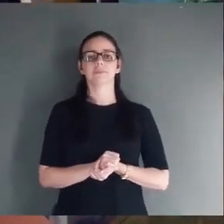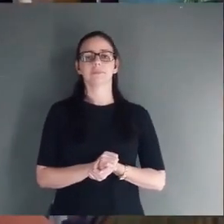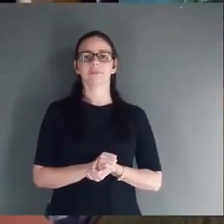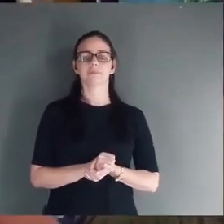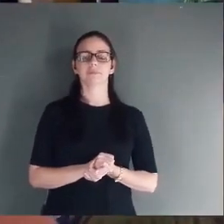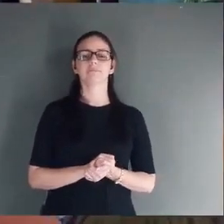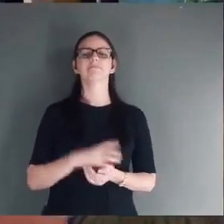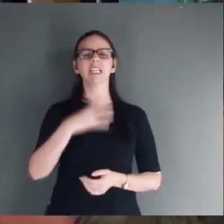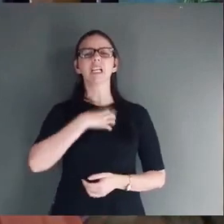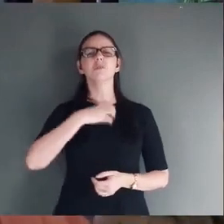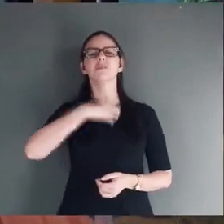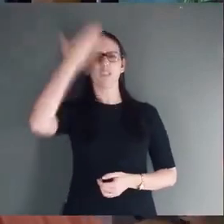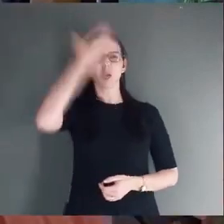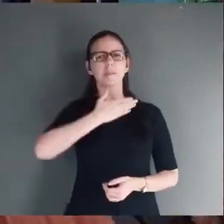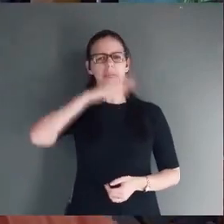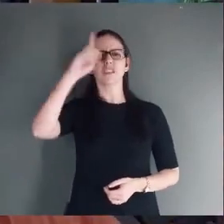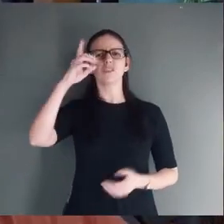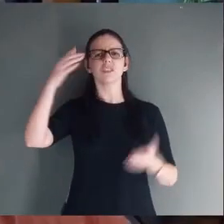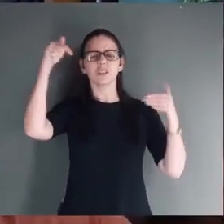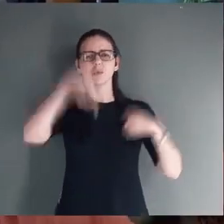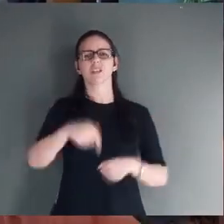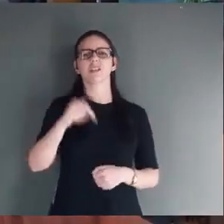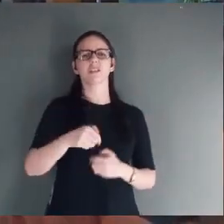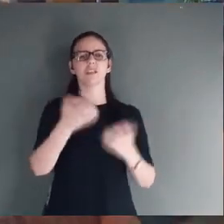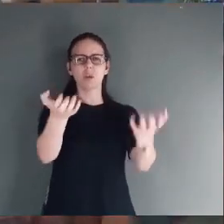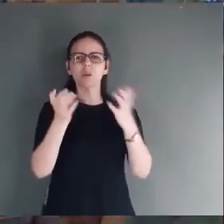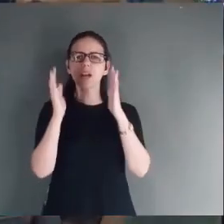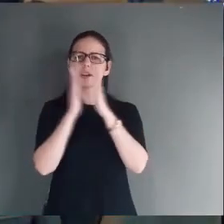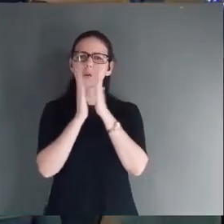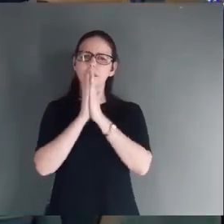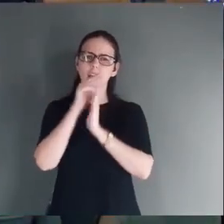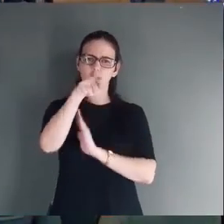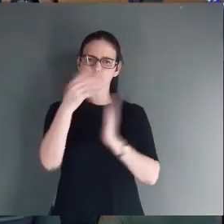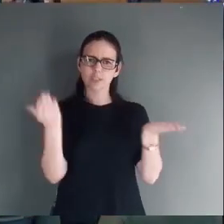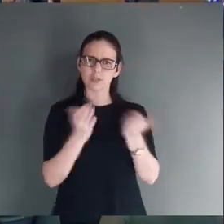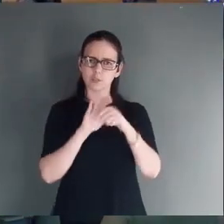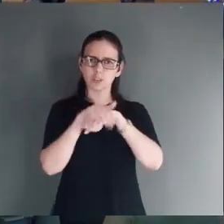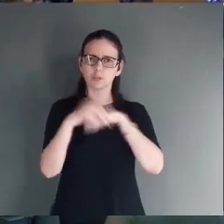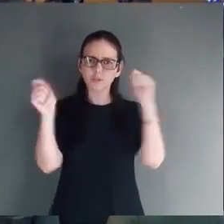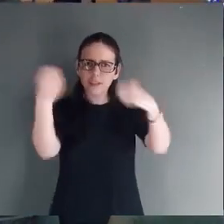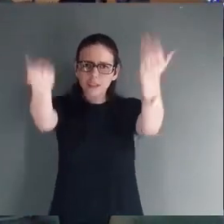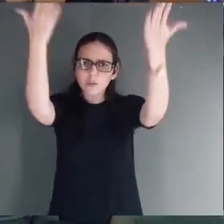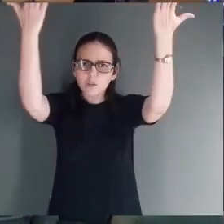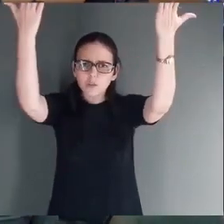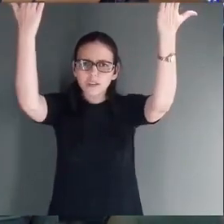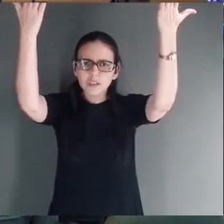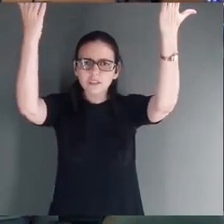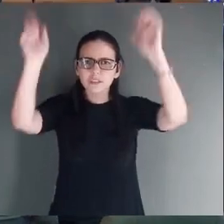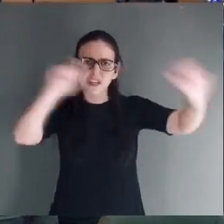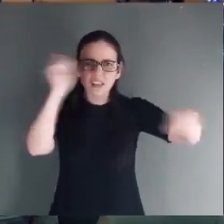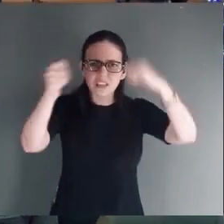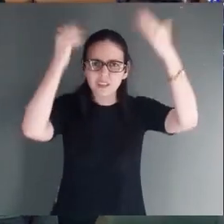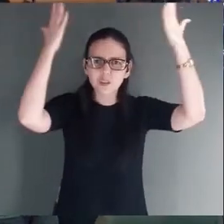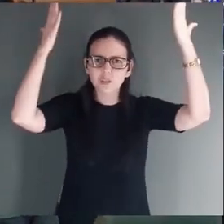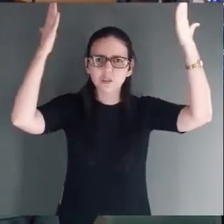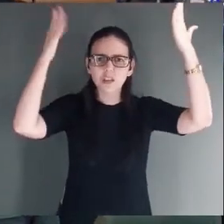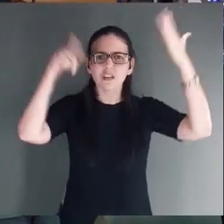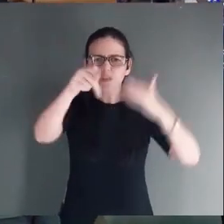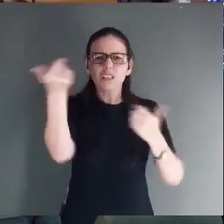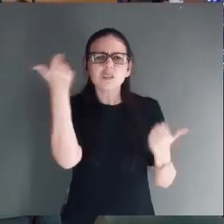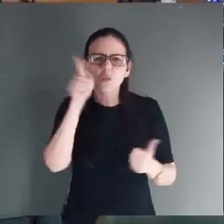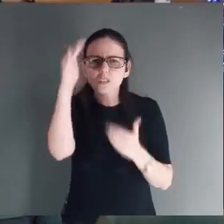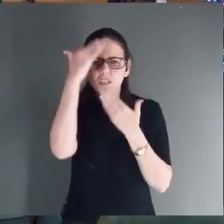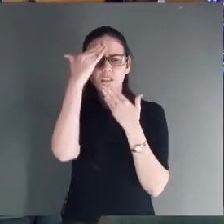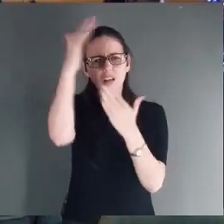Eu sinto a presença de Deus nesse lugar. E eu quero orar com você nessa noite. Aleluia. Tem quantos aqui são gratos. Porque